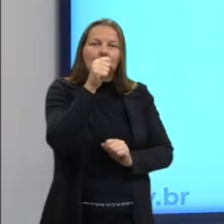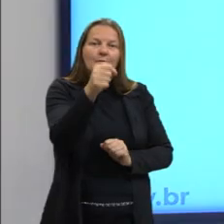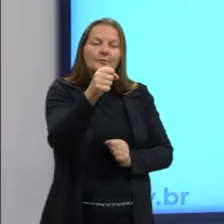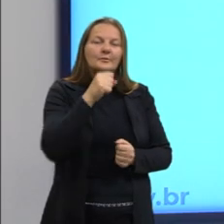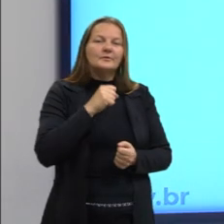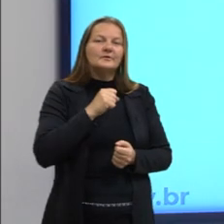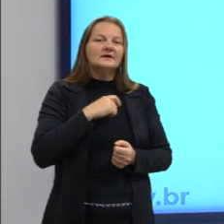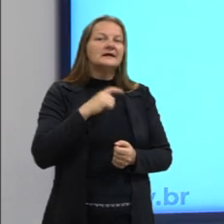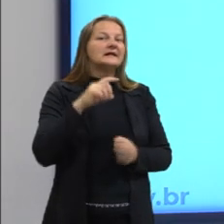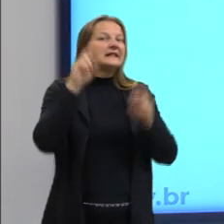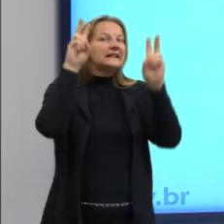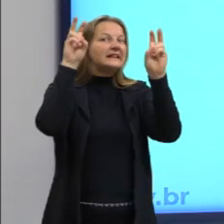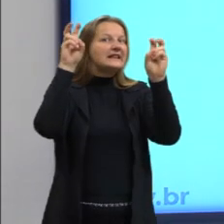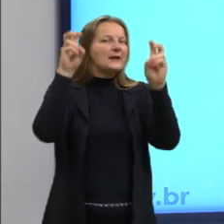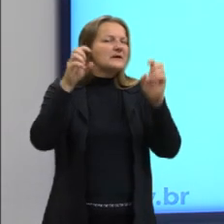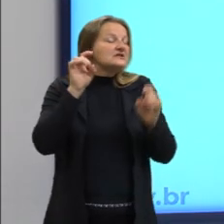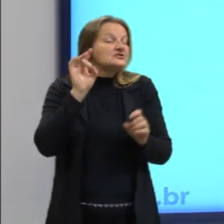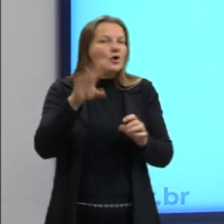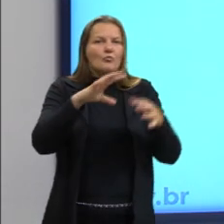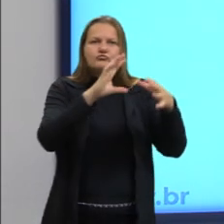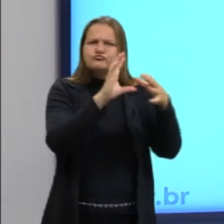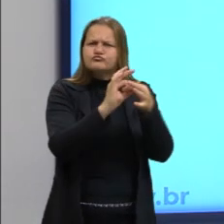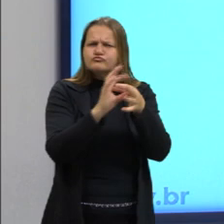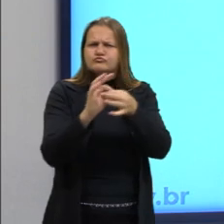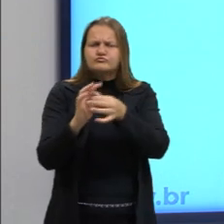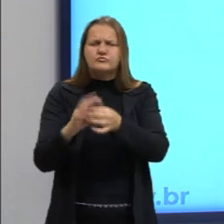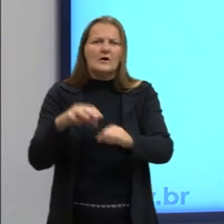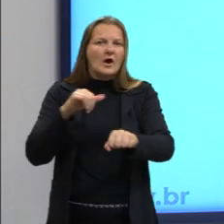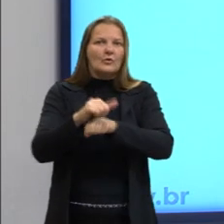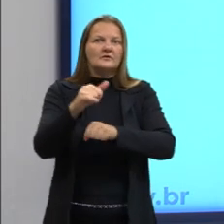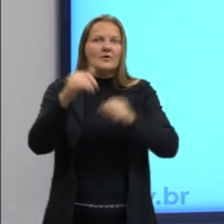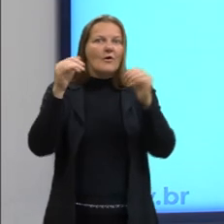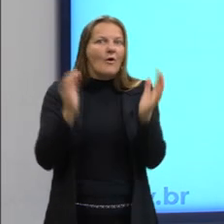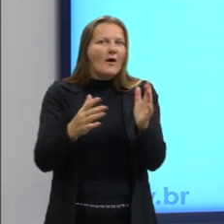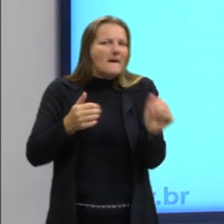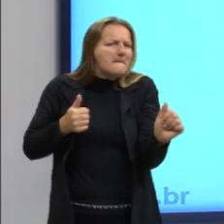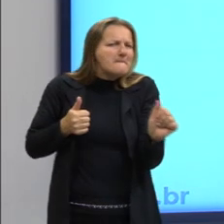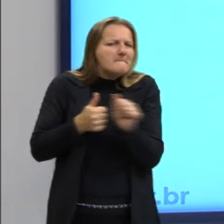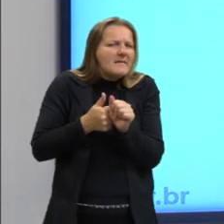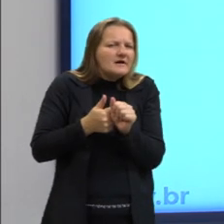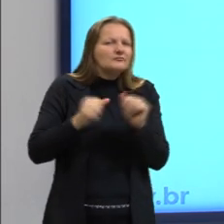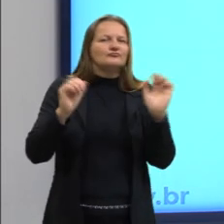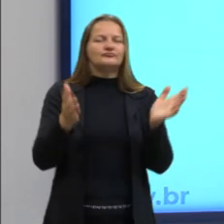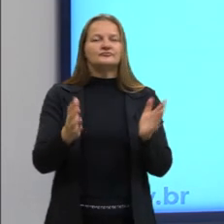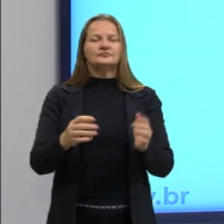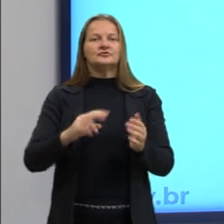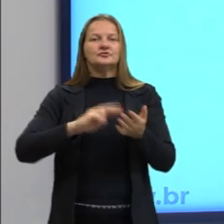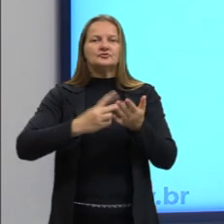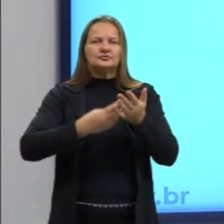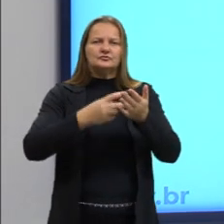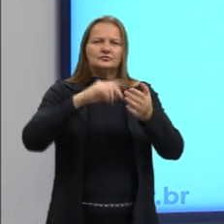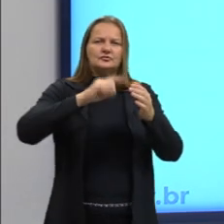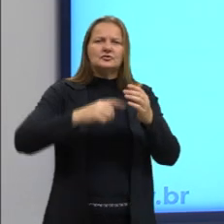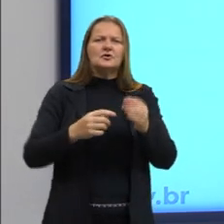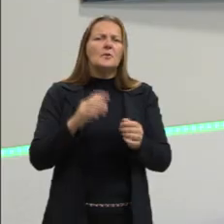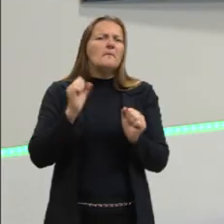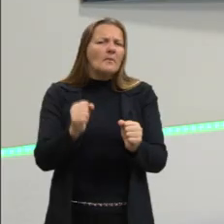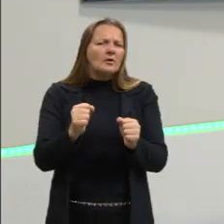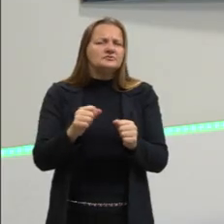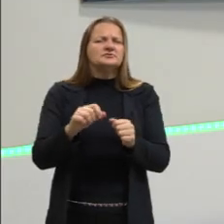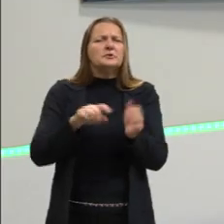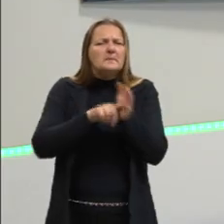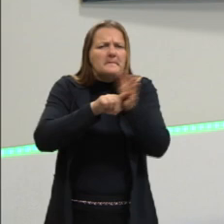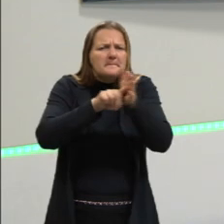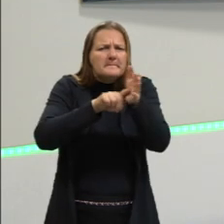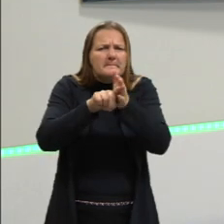traz temas atuais, acontecimentos atuais. Já a reportagem interpretativa pode, por exemplo, fazer uma